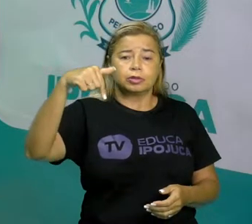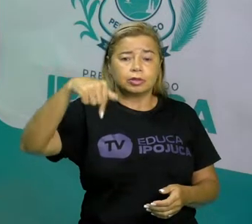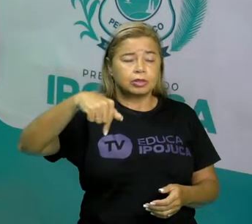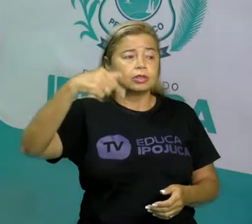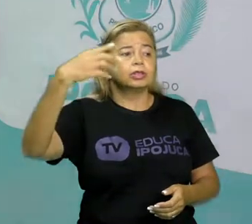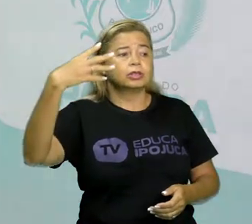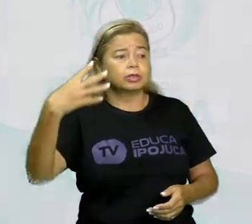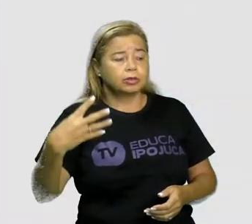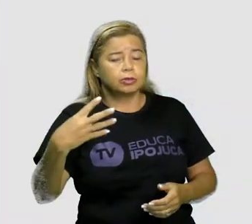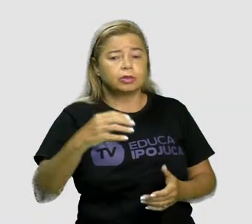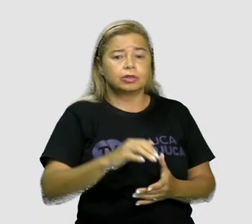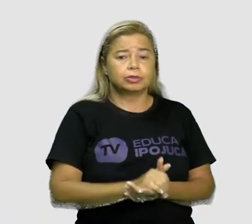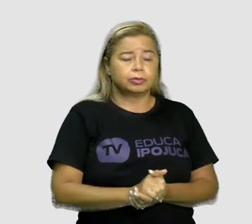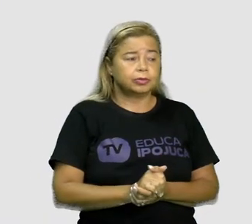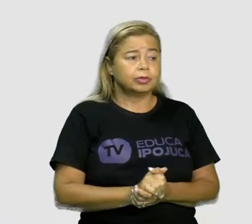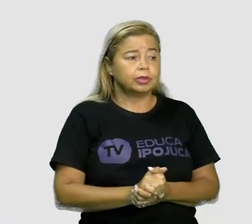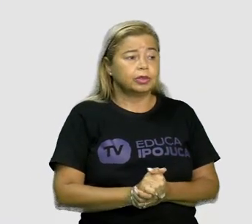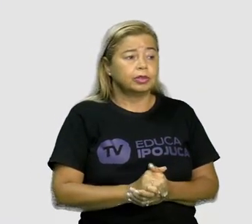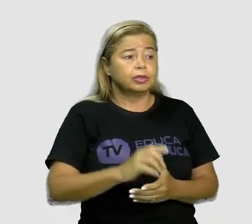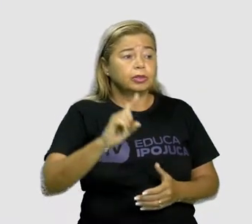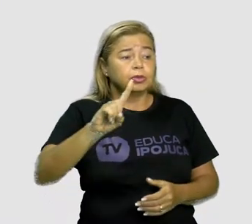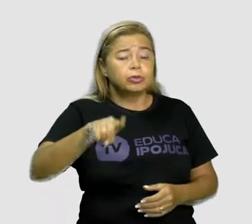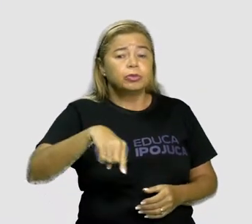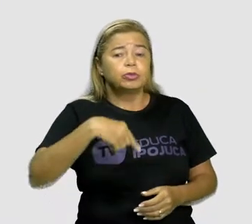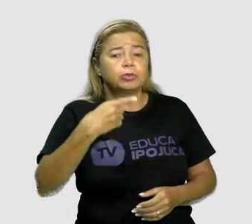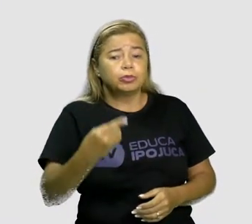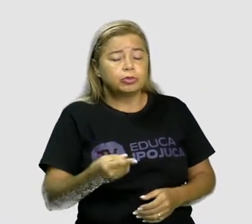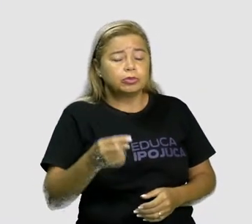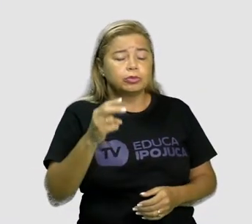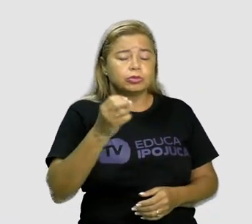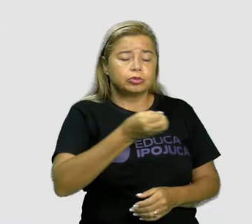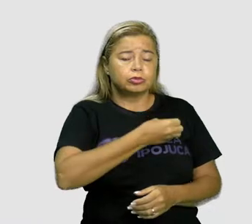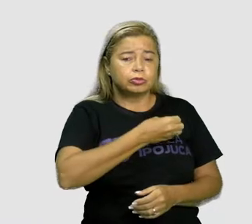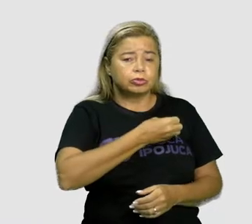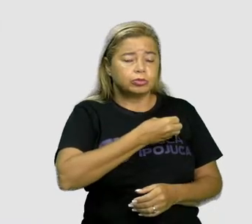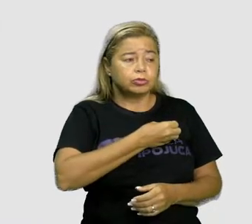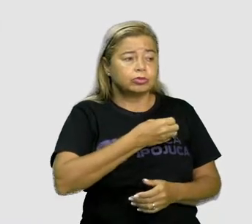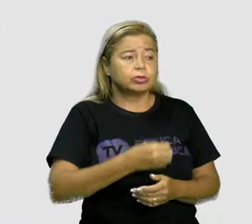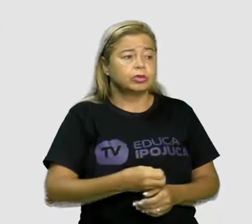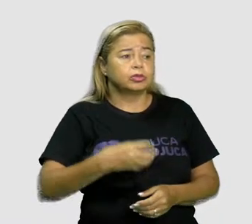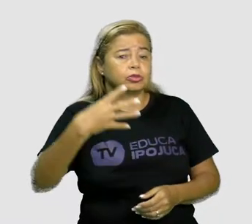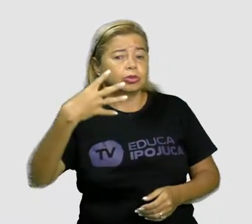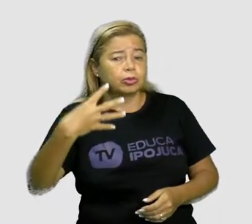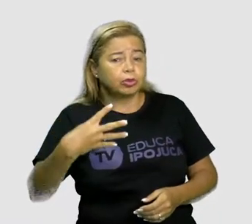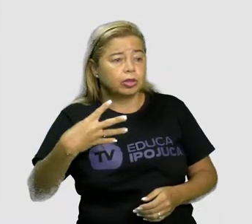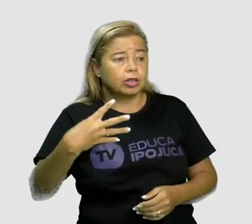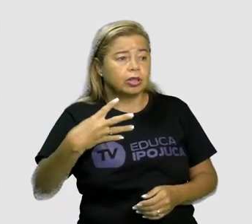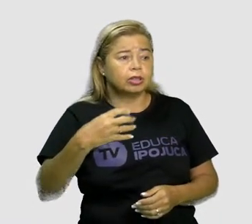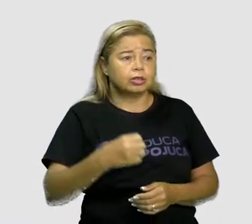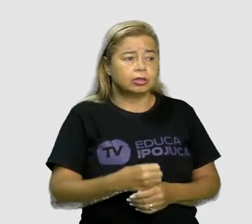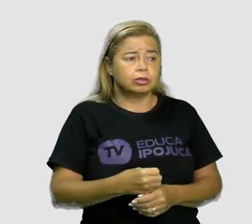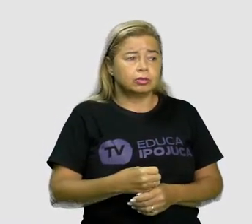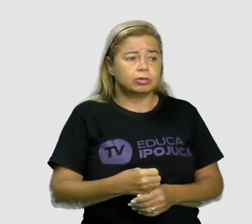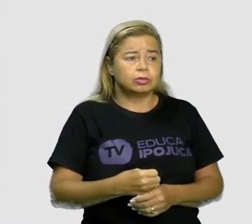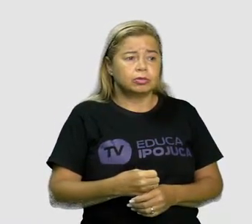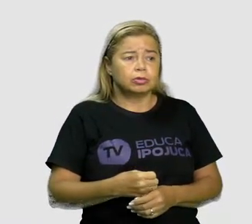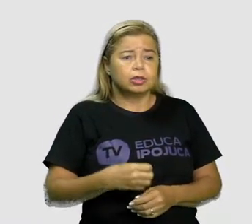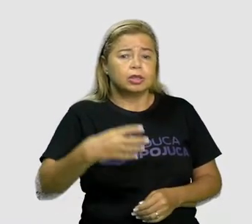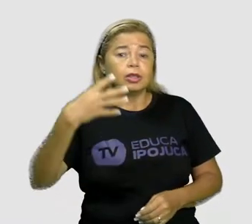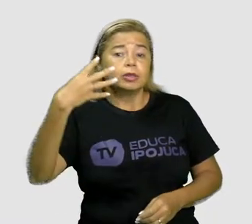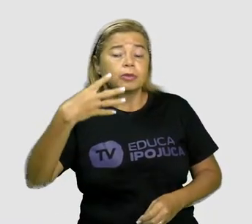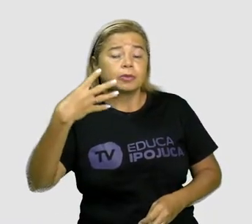unidade. Os outros números que você está observando aí, quatro, quatro, quatro